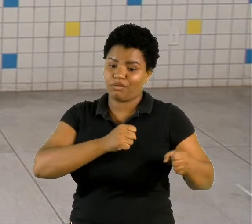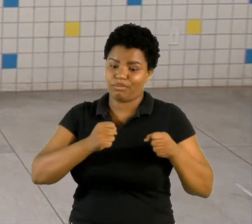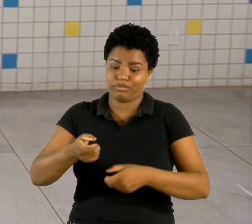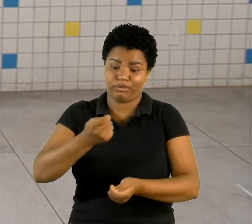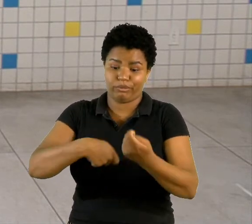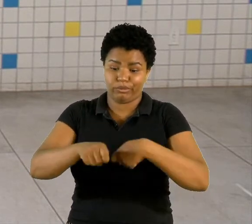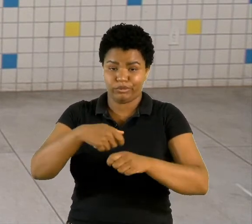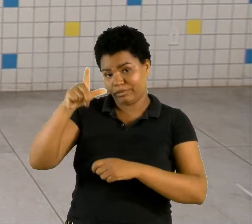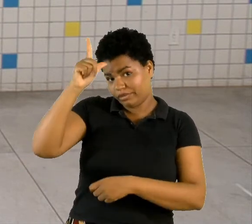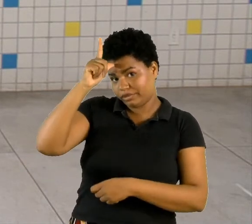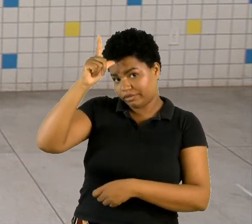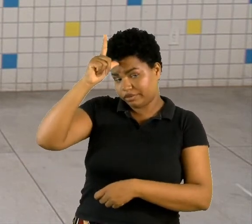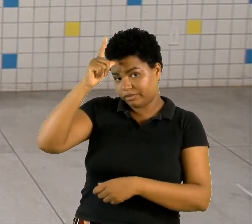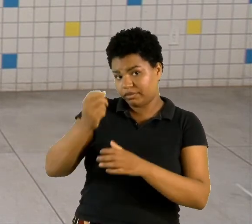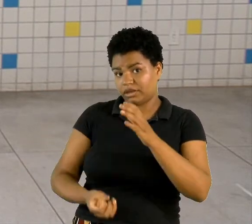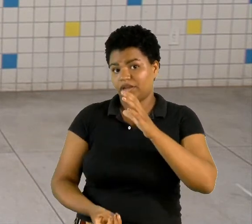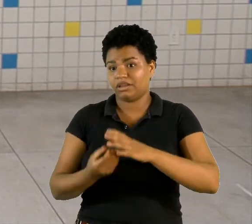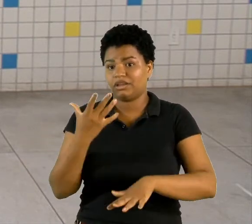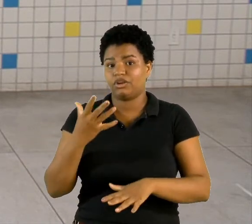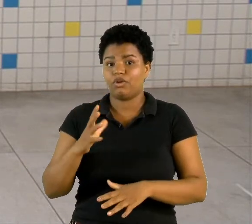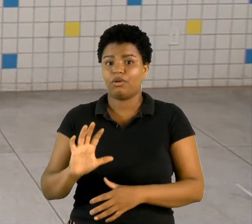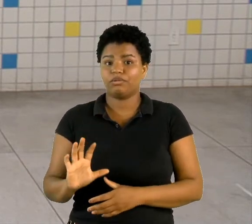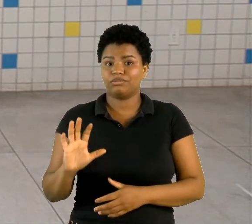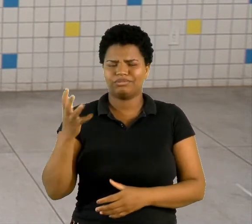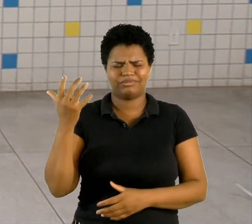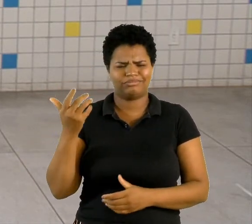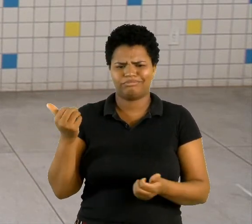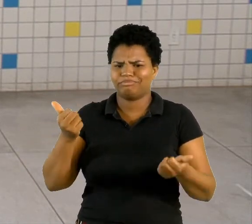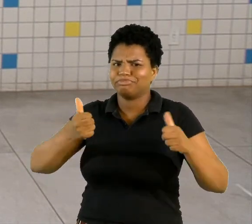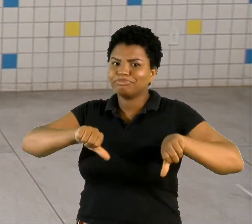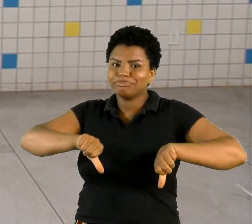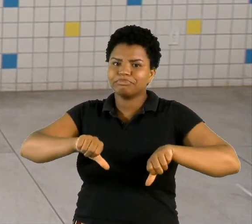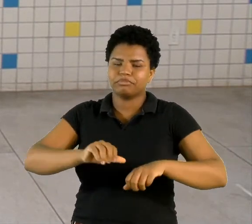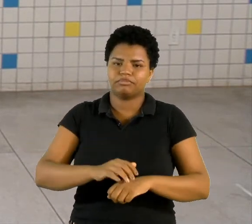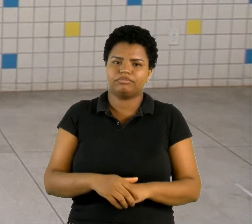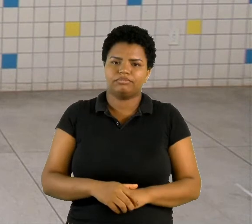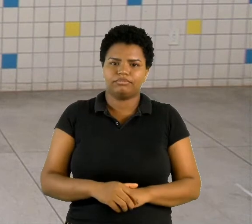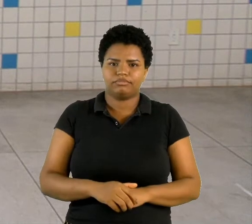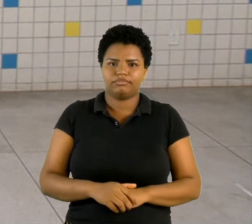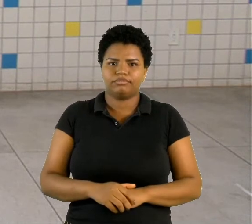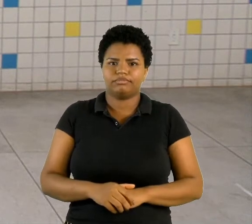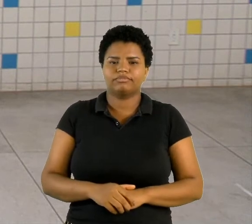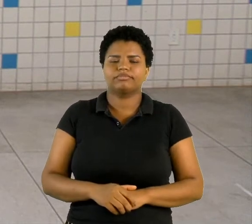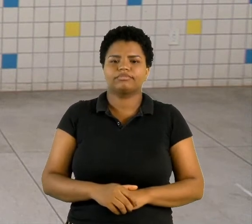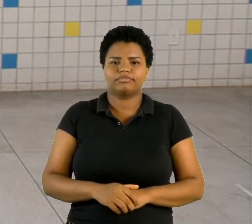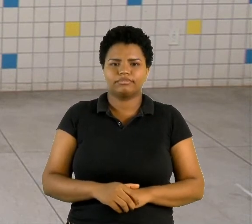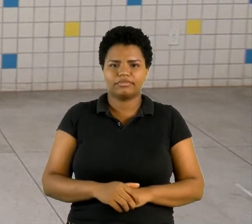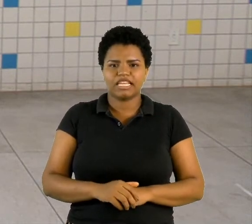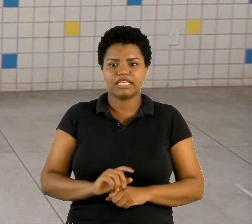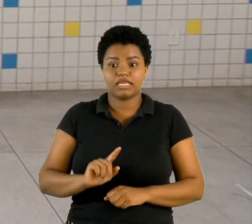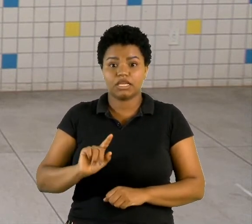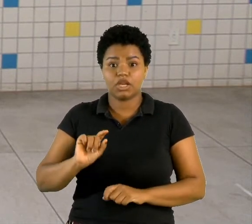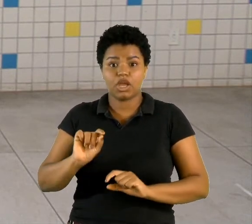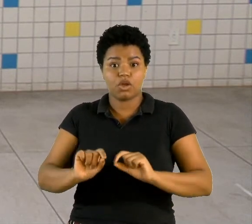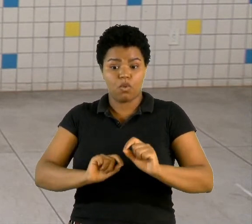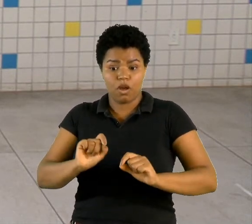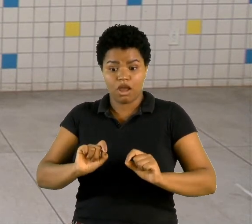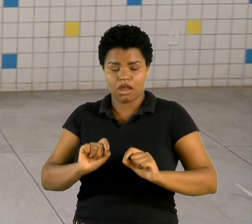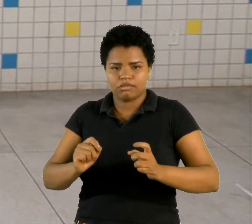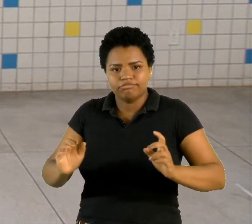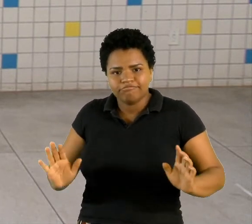Alemanha e criou uma situação terrível que acabou estimulando